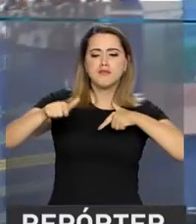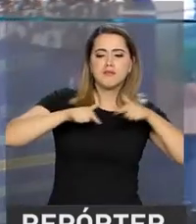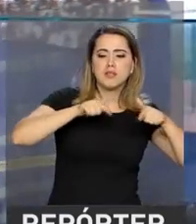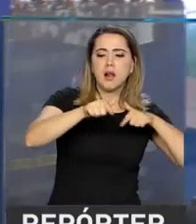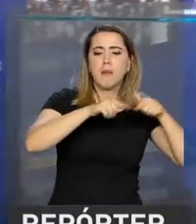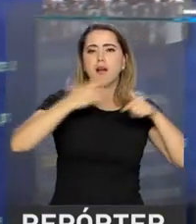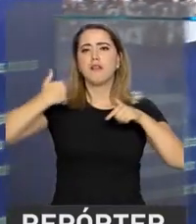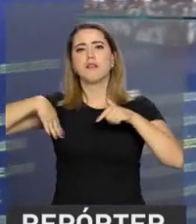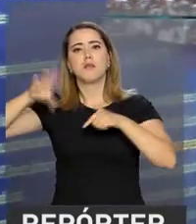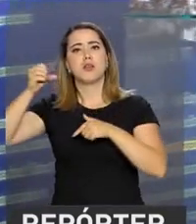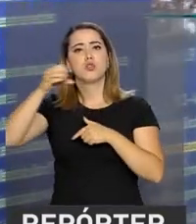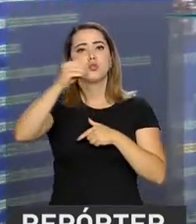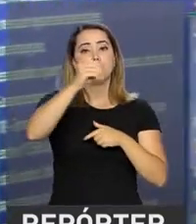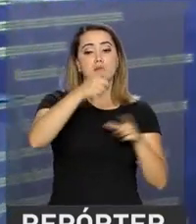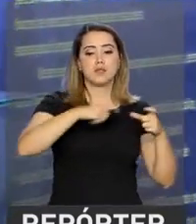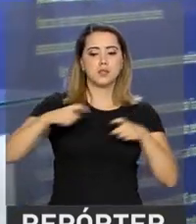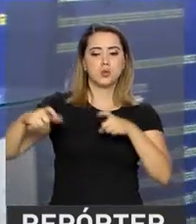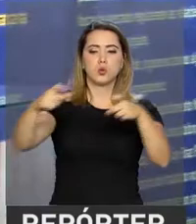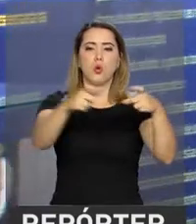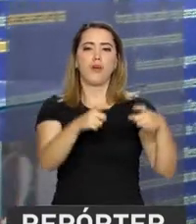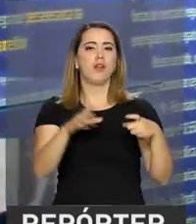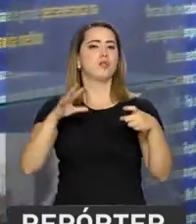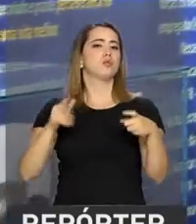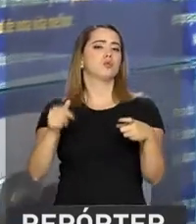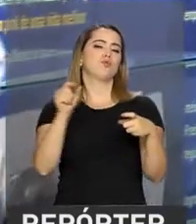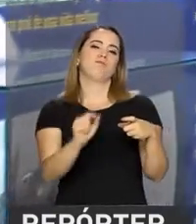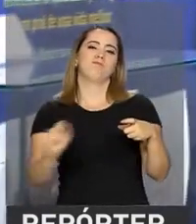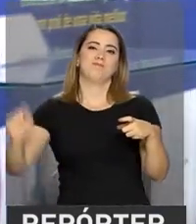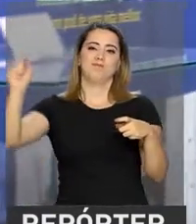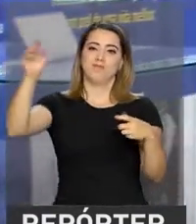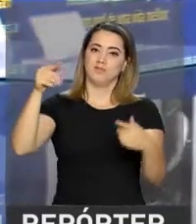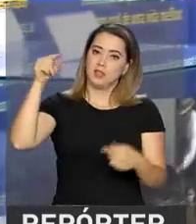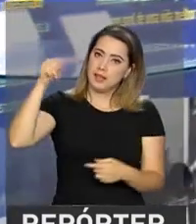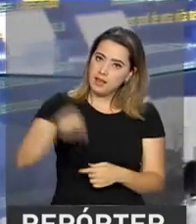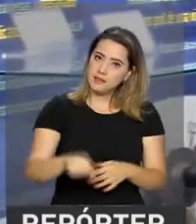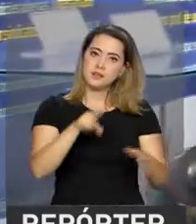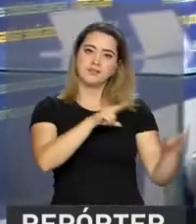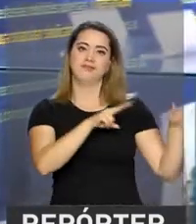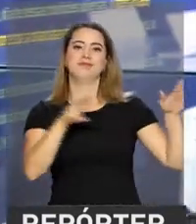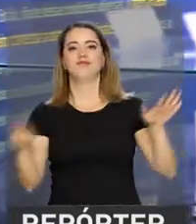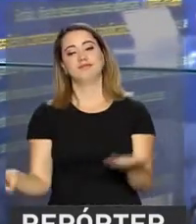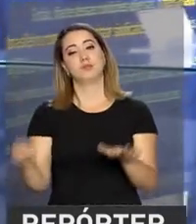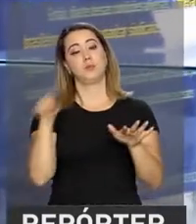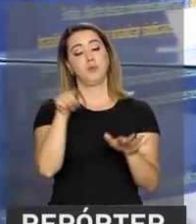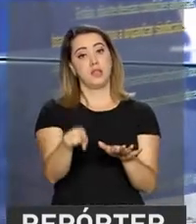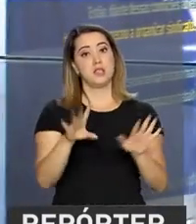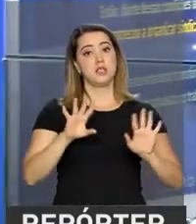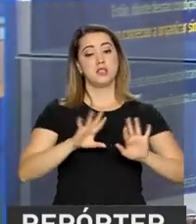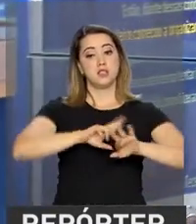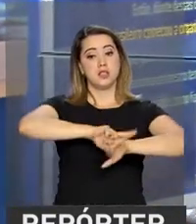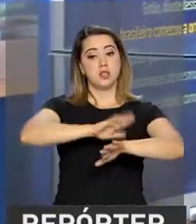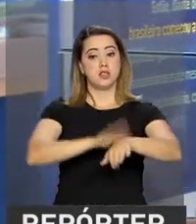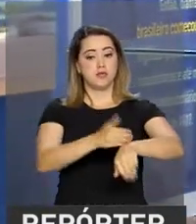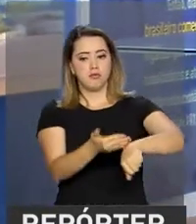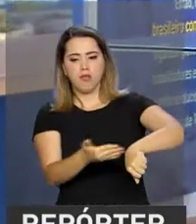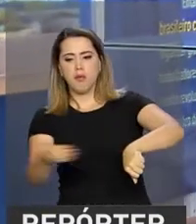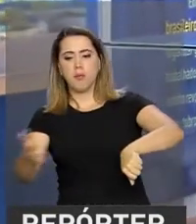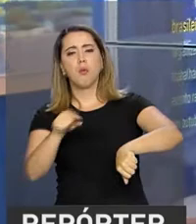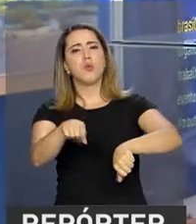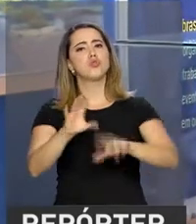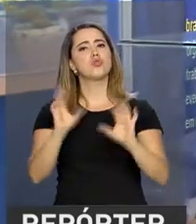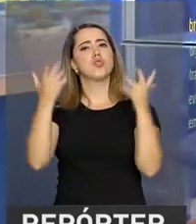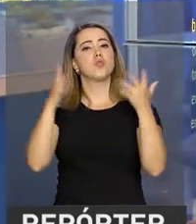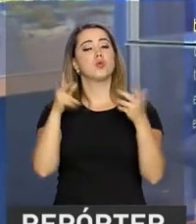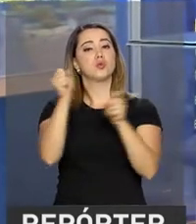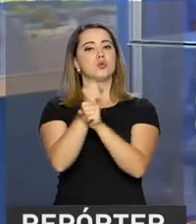de 900 instituições do país ao longo desta semana. A ideia desta temporada de eventos, que acontece todos os